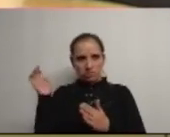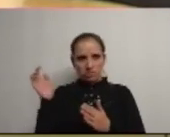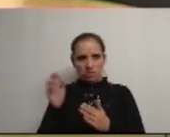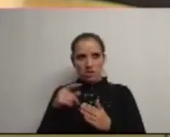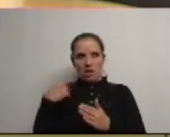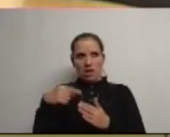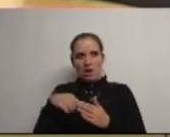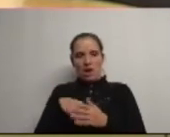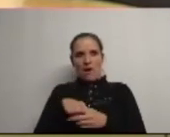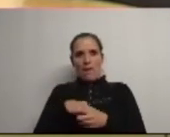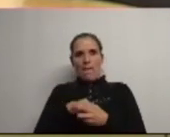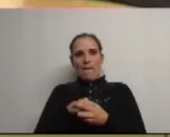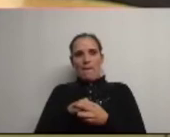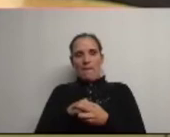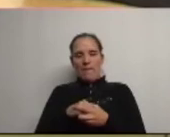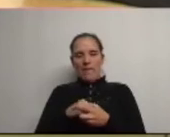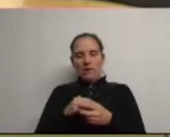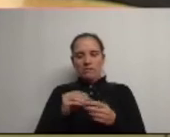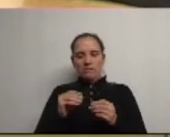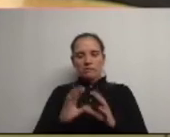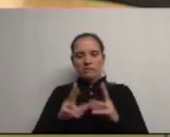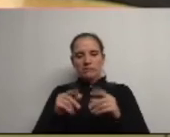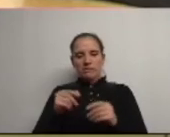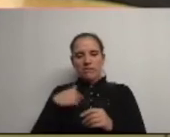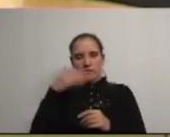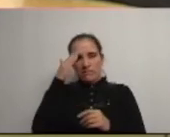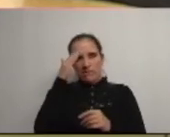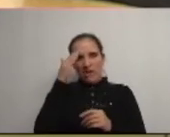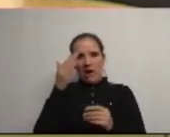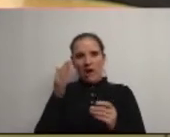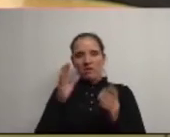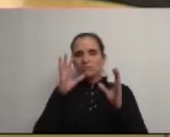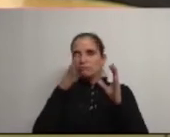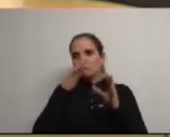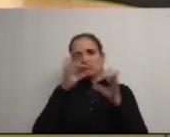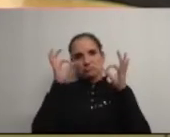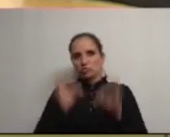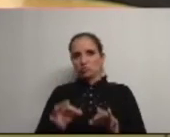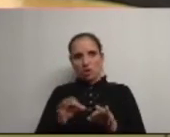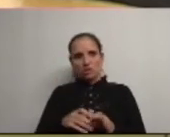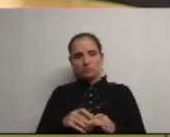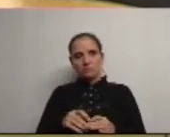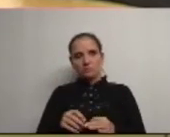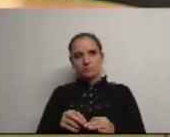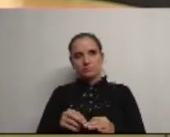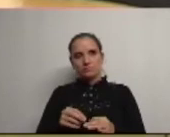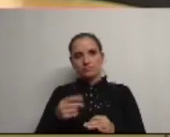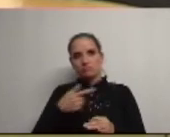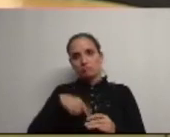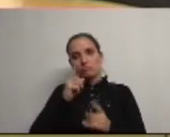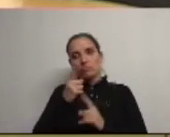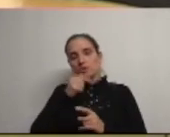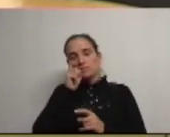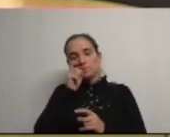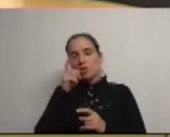que havia e que há de desenvolvimento eu acho que estão jogotados e aquilo que nós defendemos